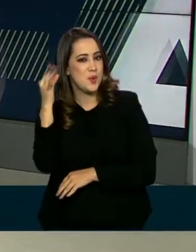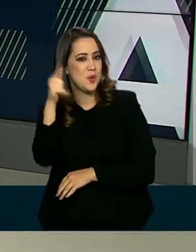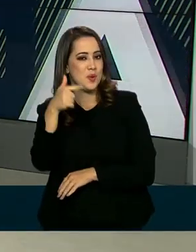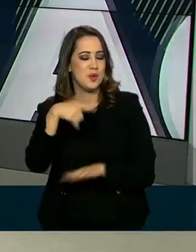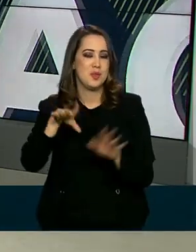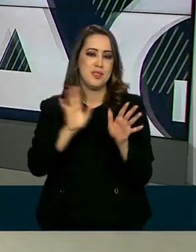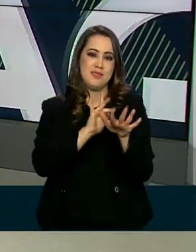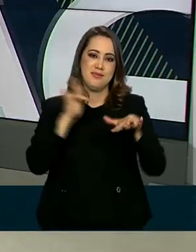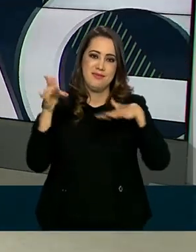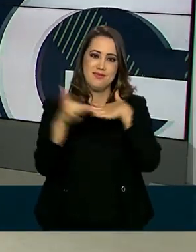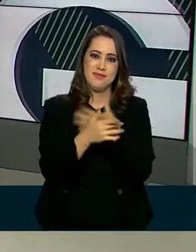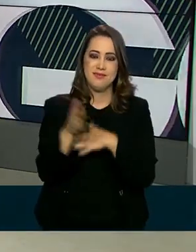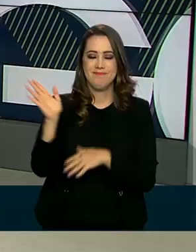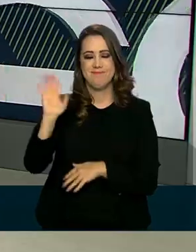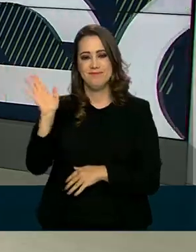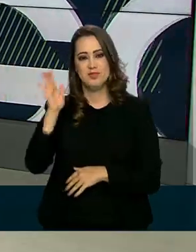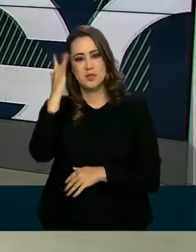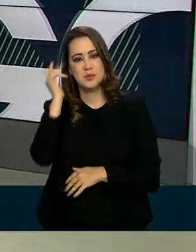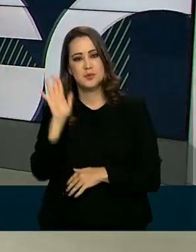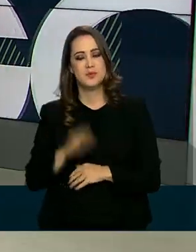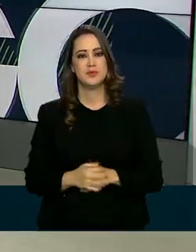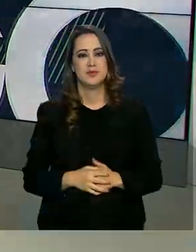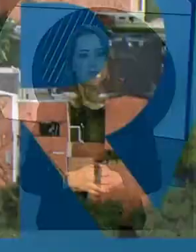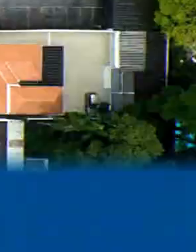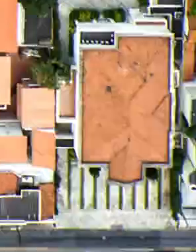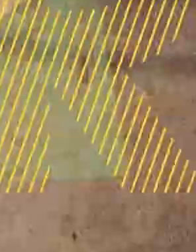nossas redes sociais. Até amanhã. Tchau.